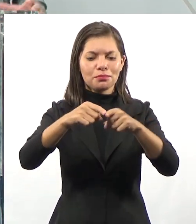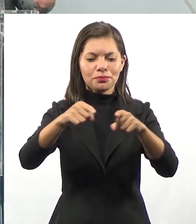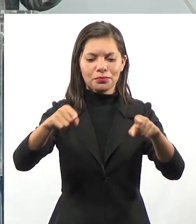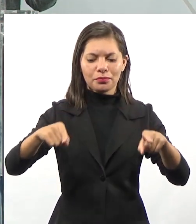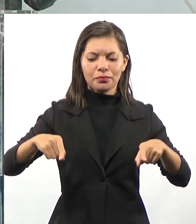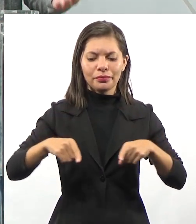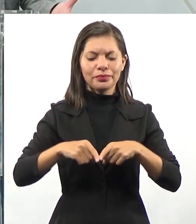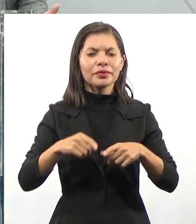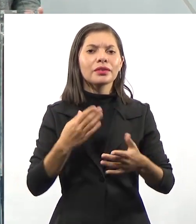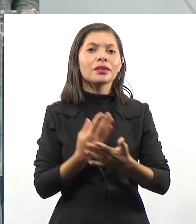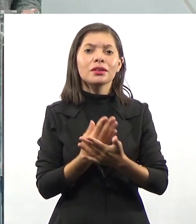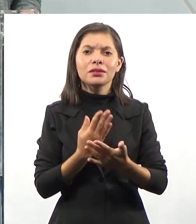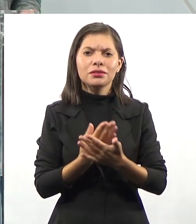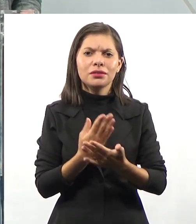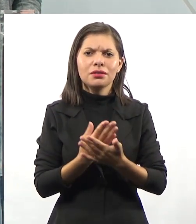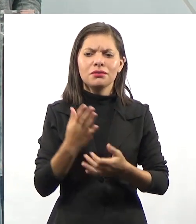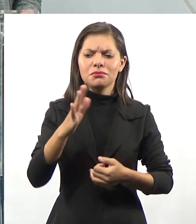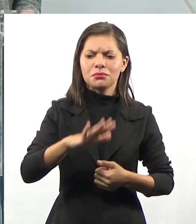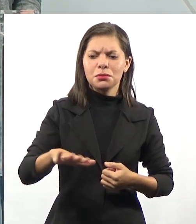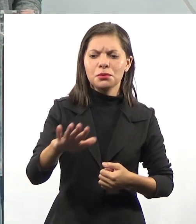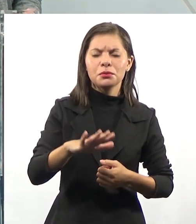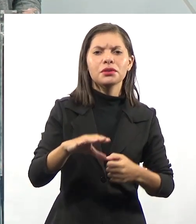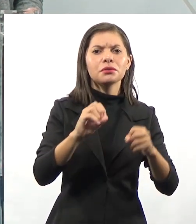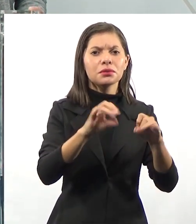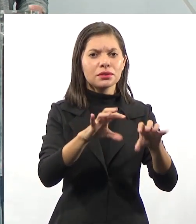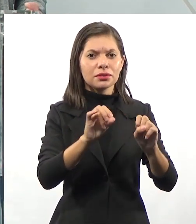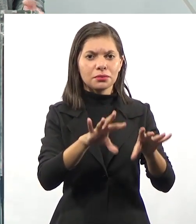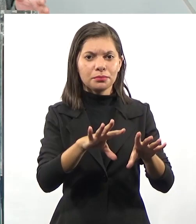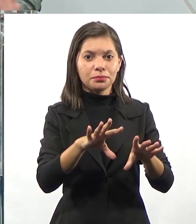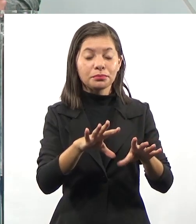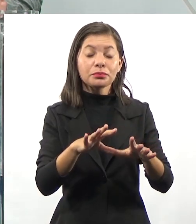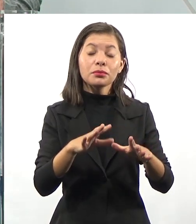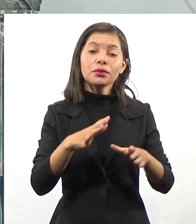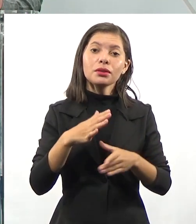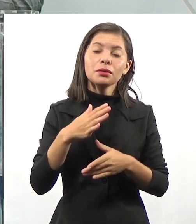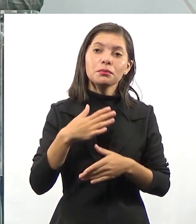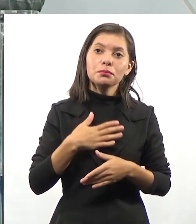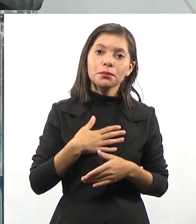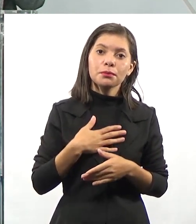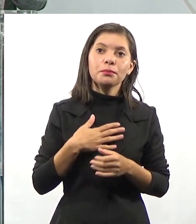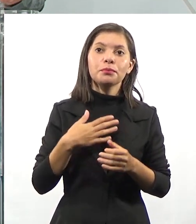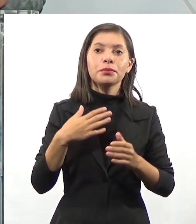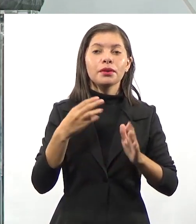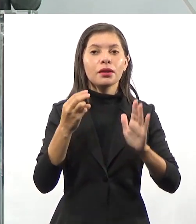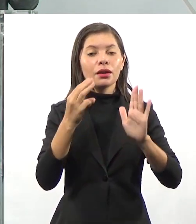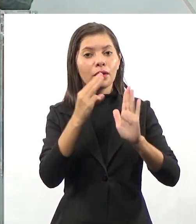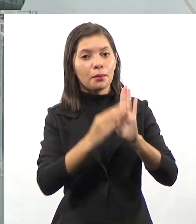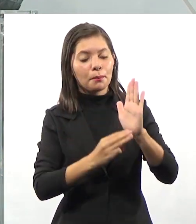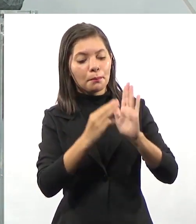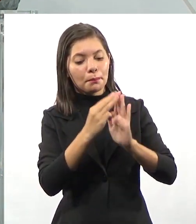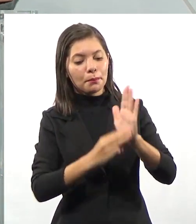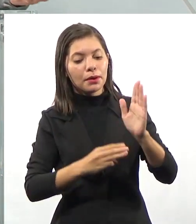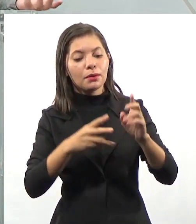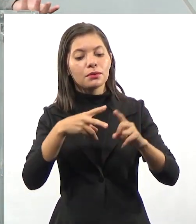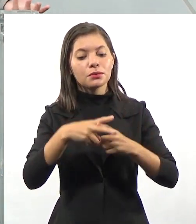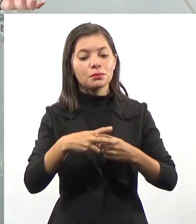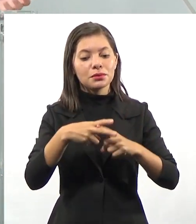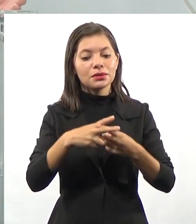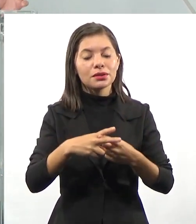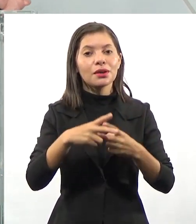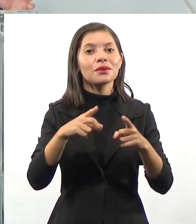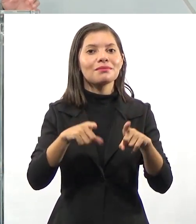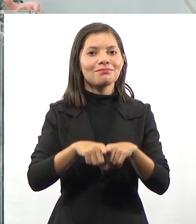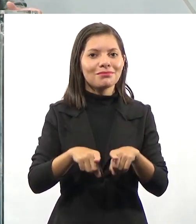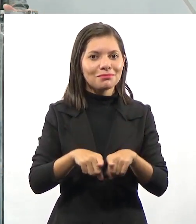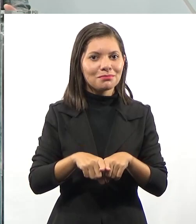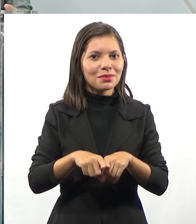sala de aula, para o ambiente educacional? Eu posso enfatizar tanto o meio instrumental como o meio